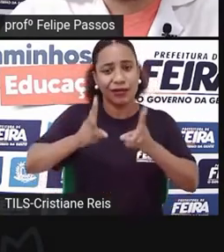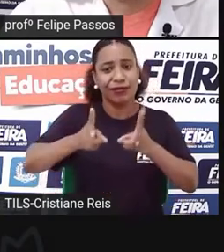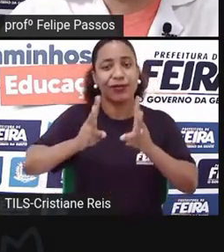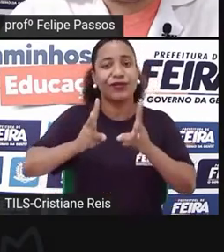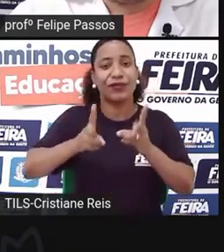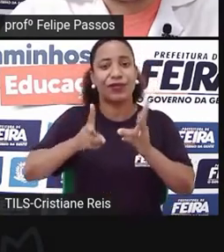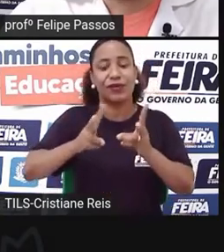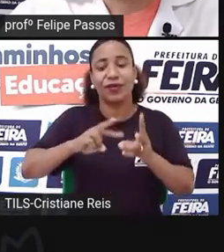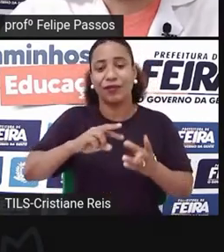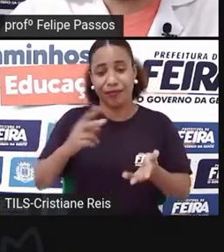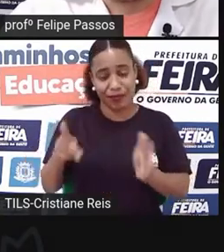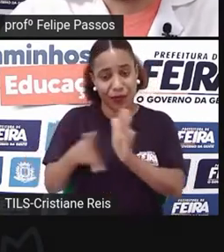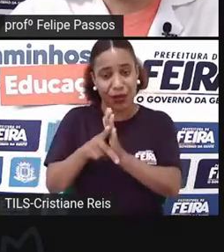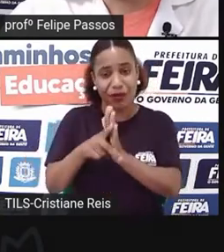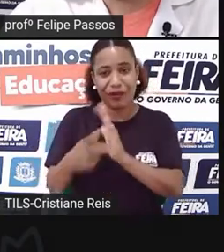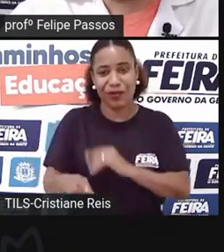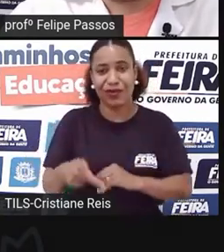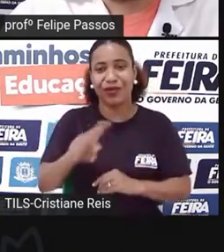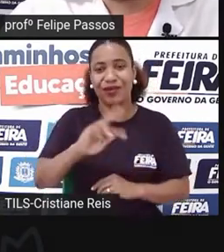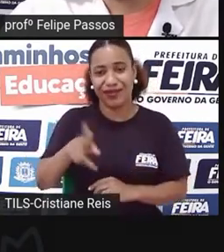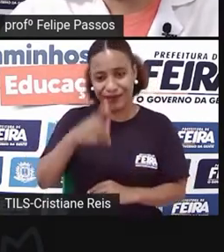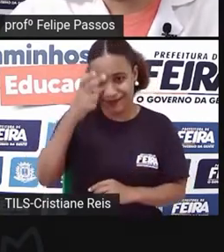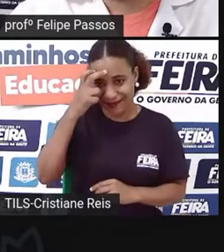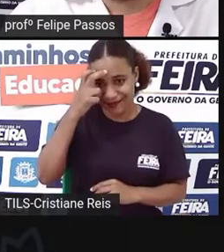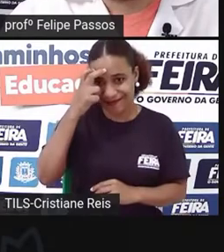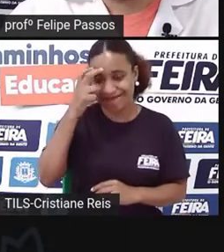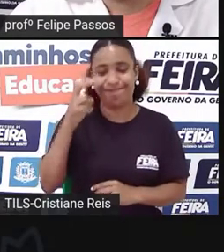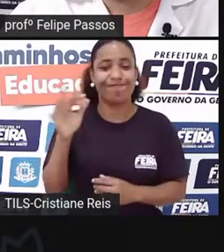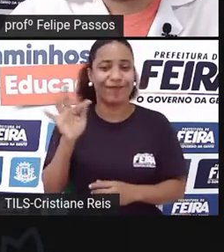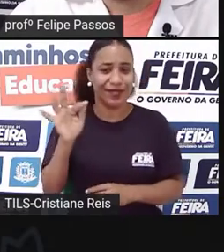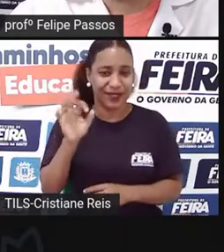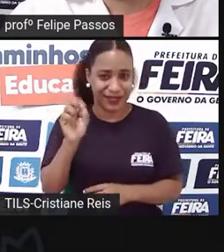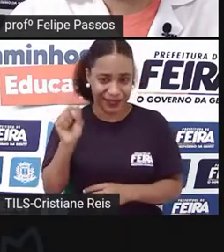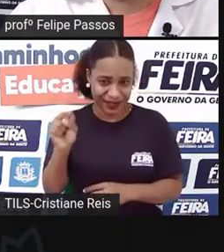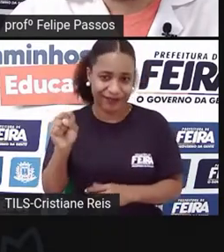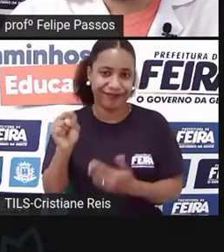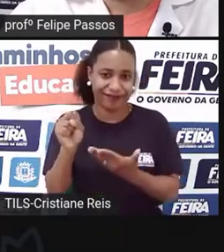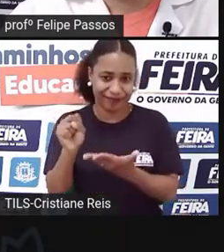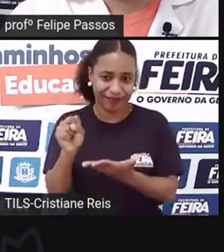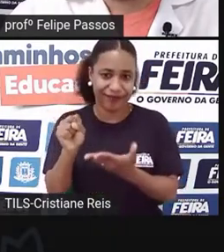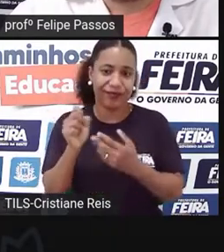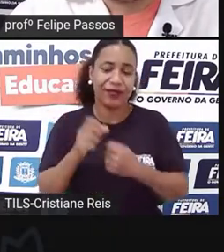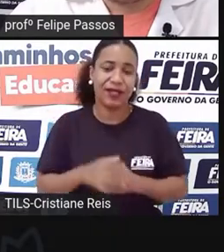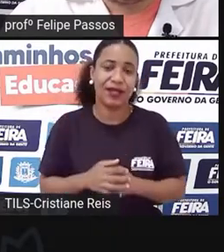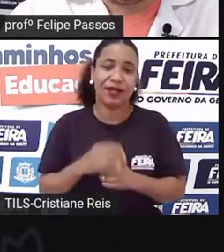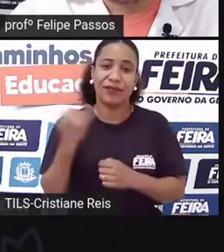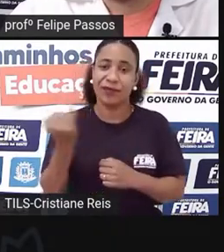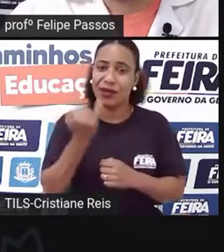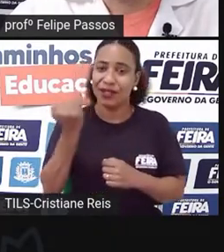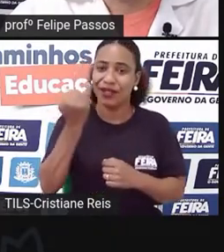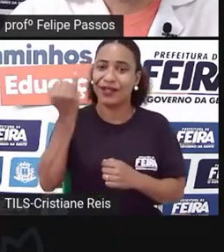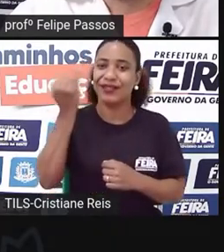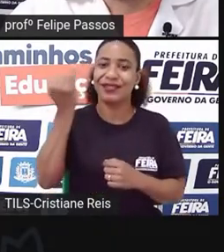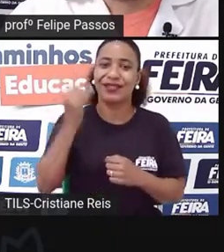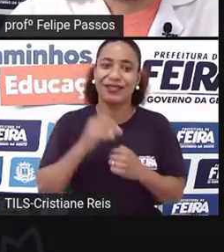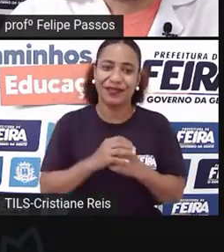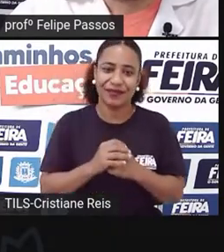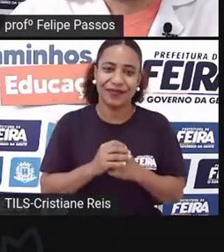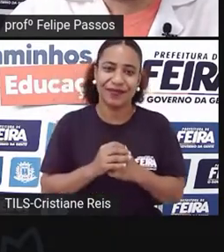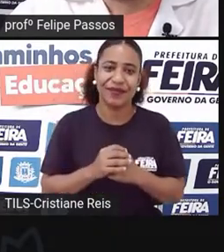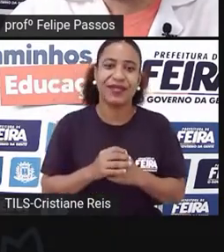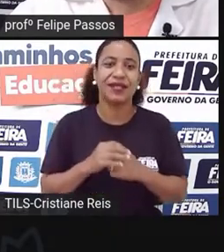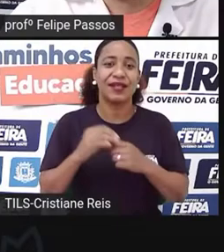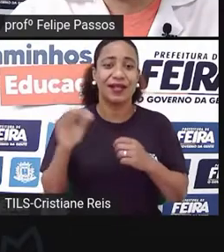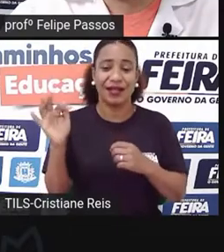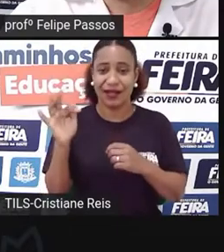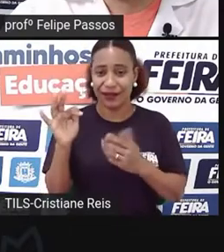cultural da cidade ou algo que fizesse alusão a eles ali. Eu acho que poderia ficar bem legal a cidade. É uma